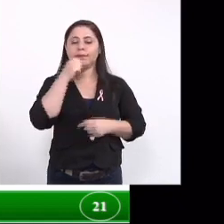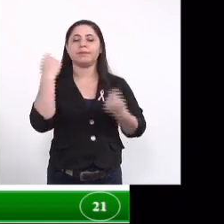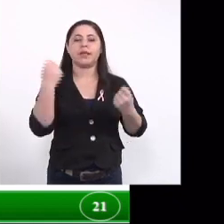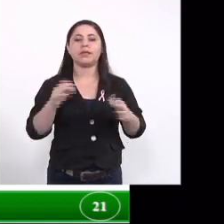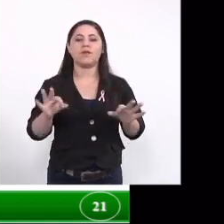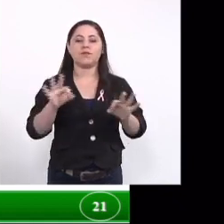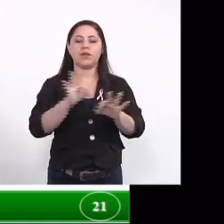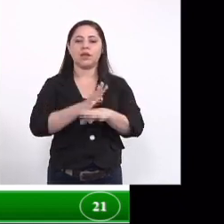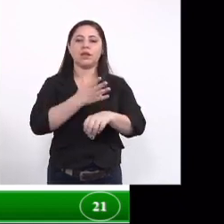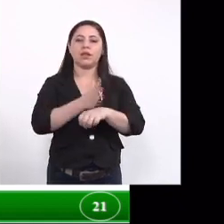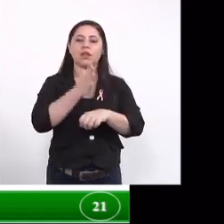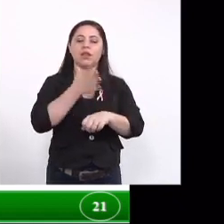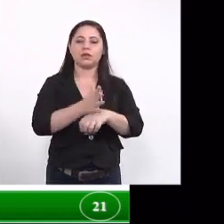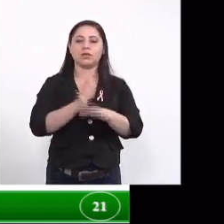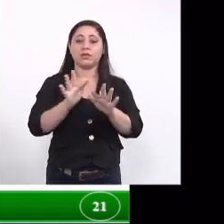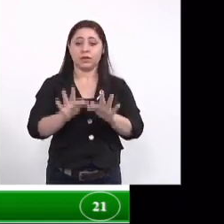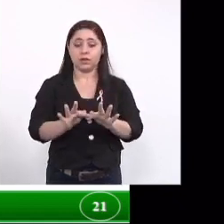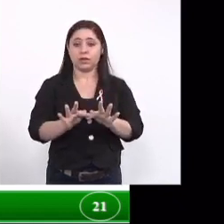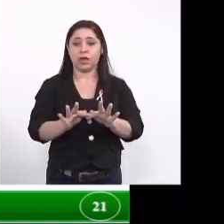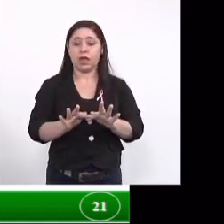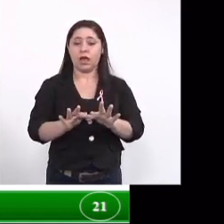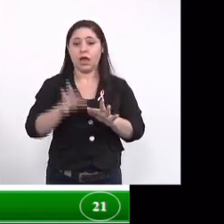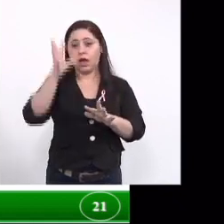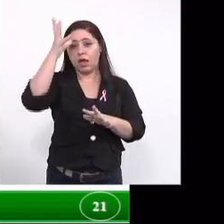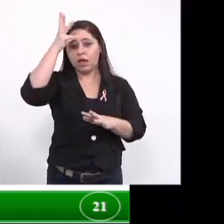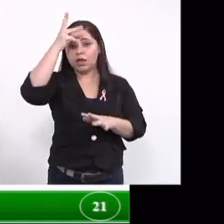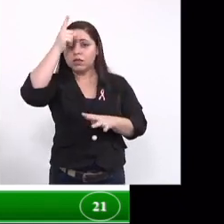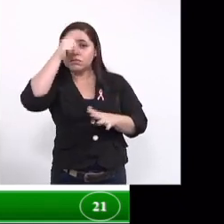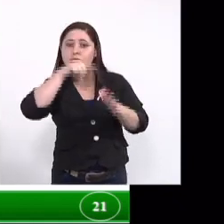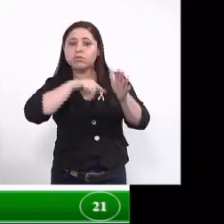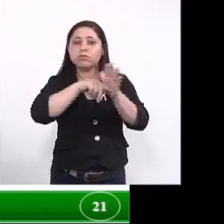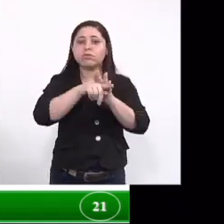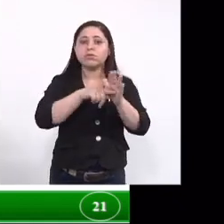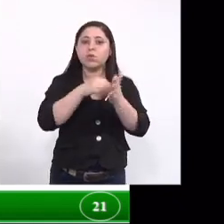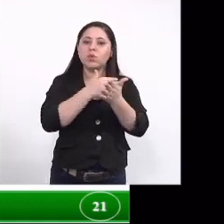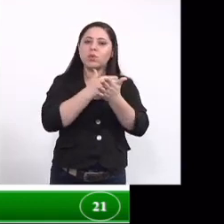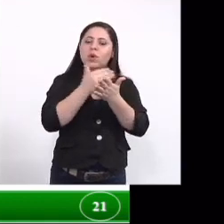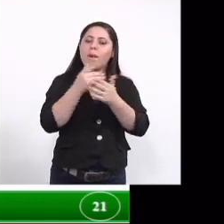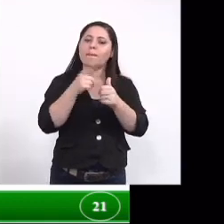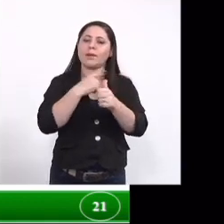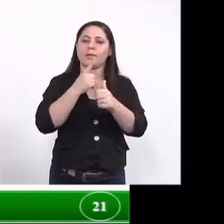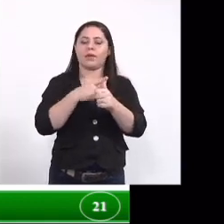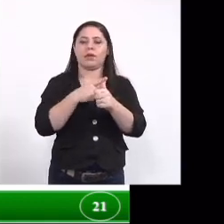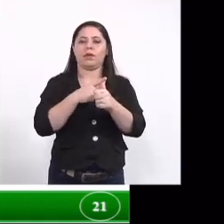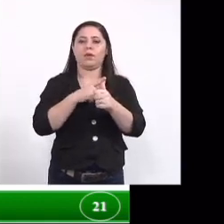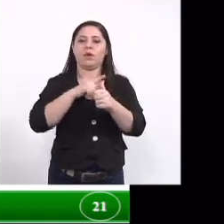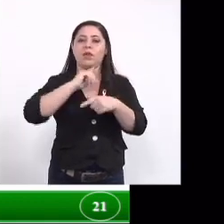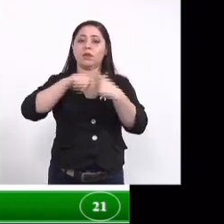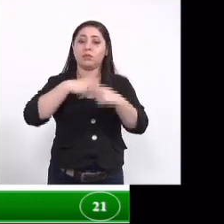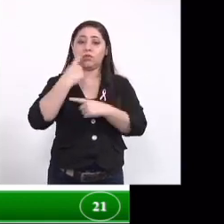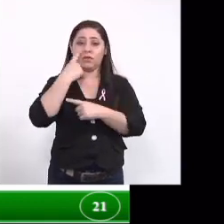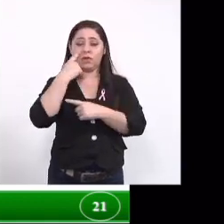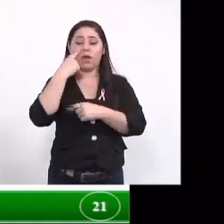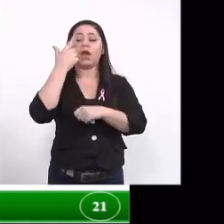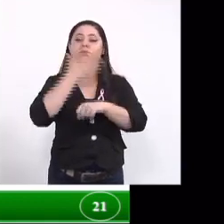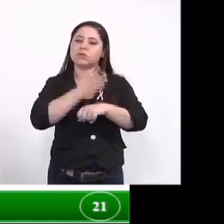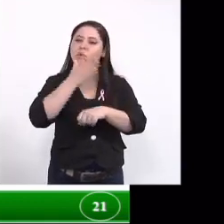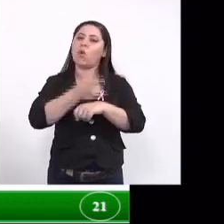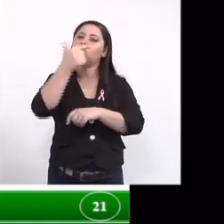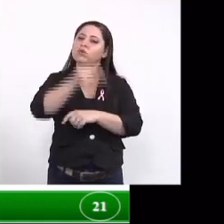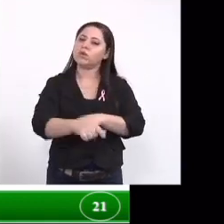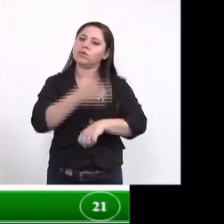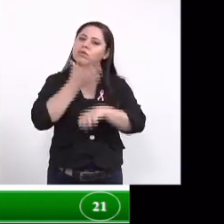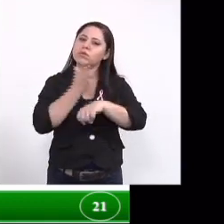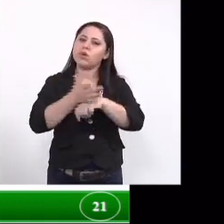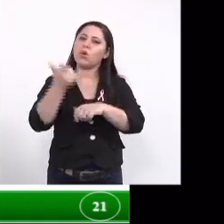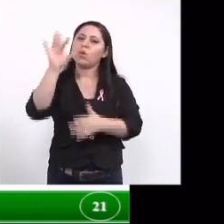concluir esses ensaios toxicológicos então são resultados preliminares nós fizemos um teste preliminar para verificar esse efeito porém precisam ser repetidos para